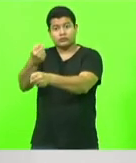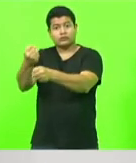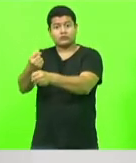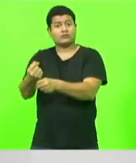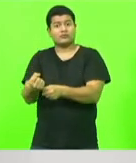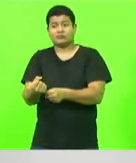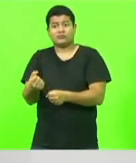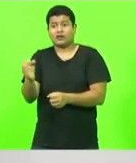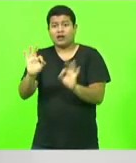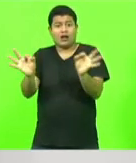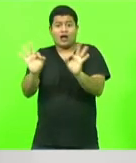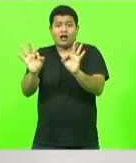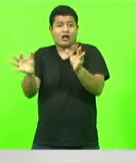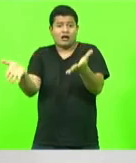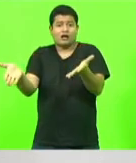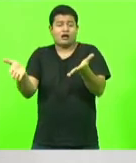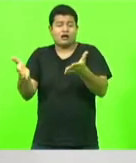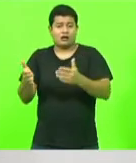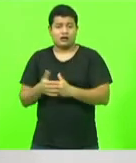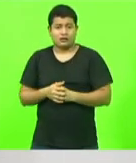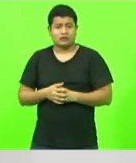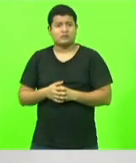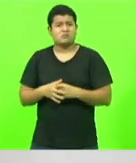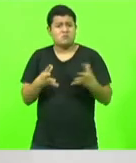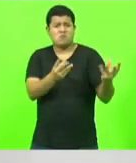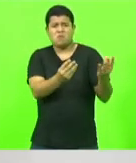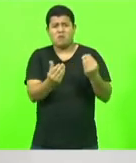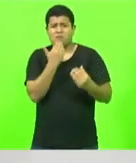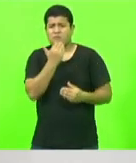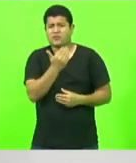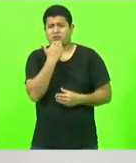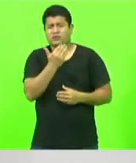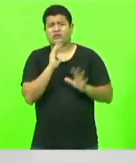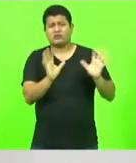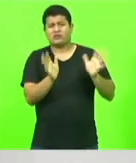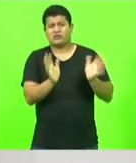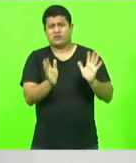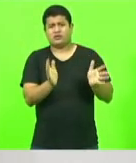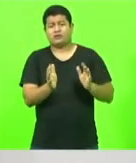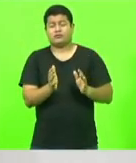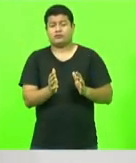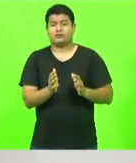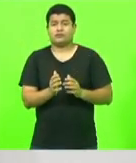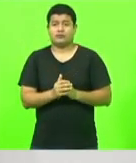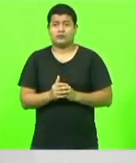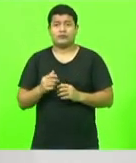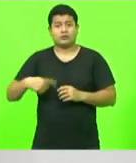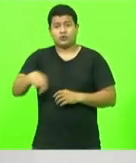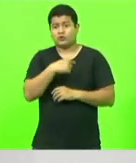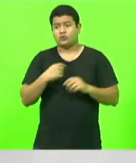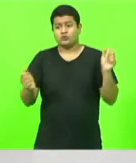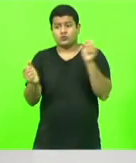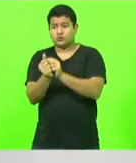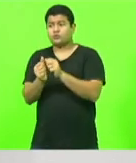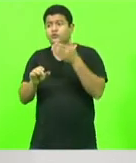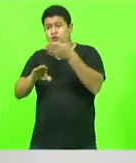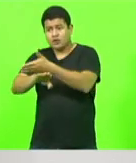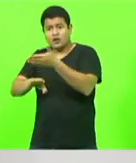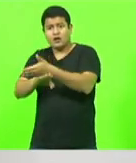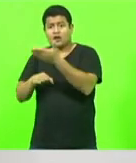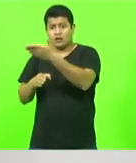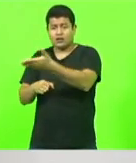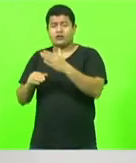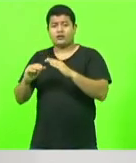reunião. São tantos pedidos de escolas para que a gente intervenha junto à Secretaria de Estado da